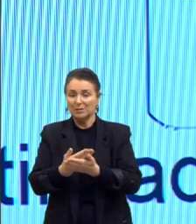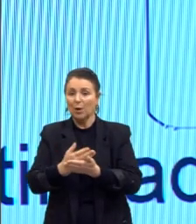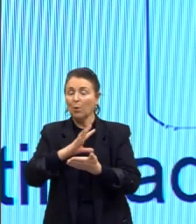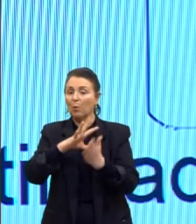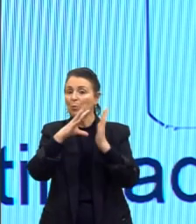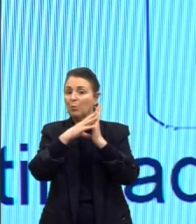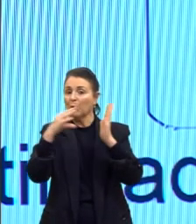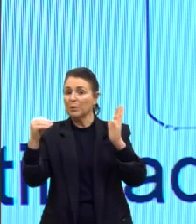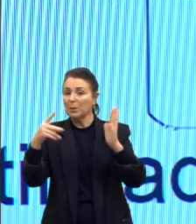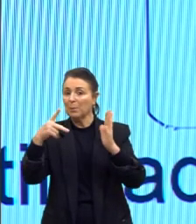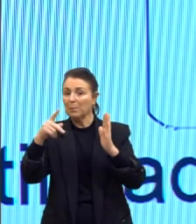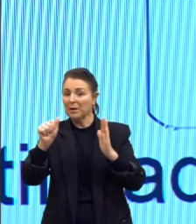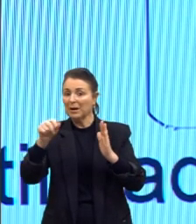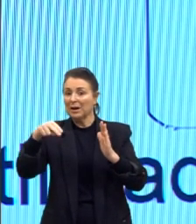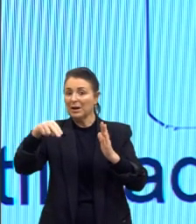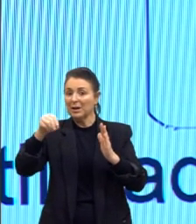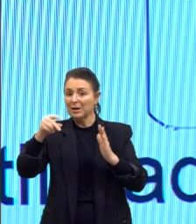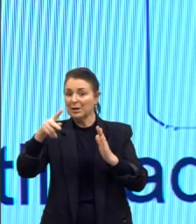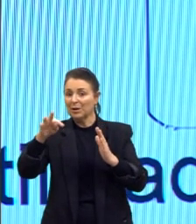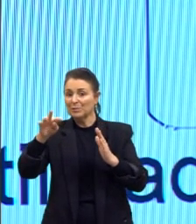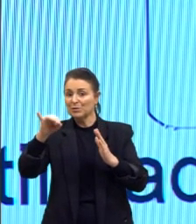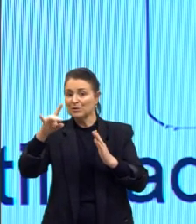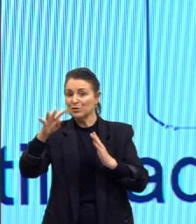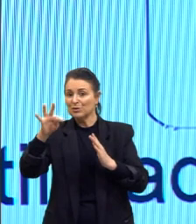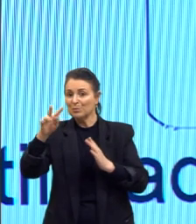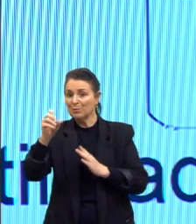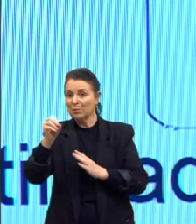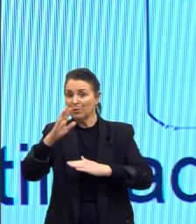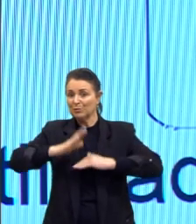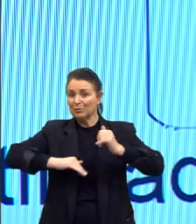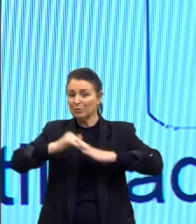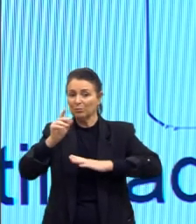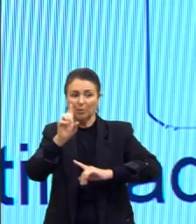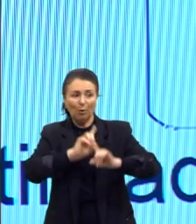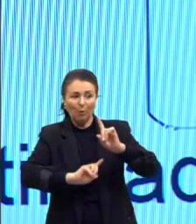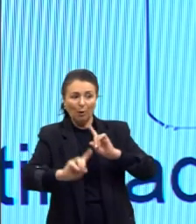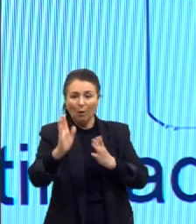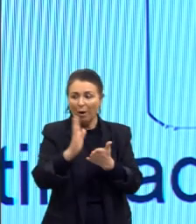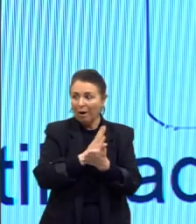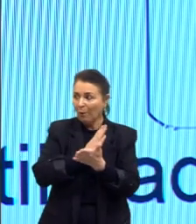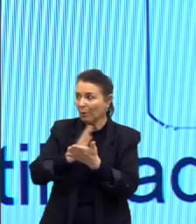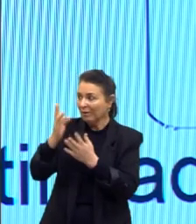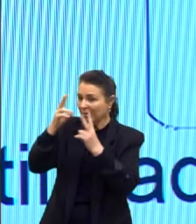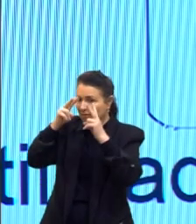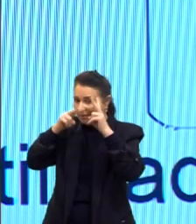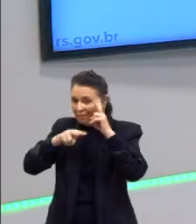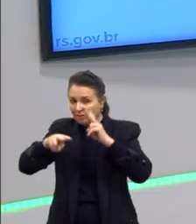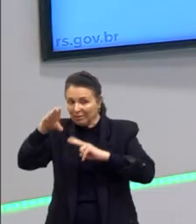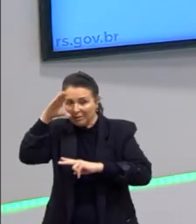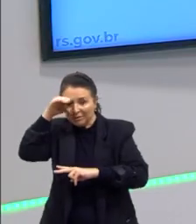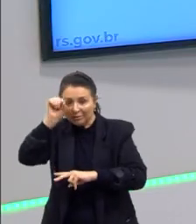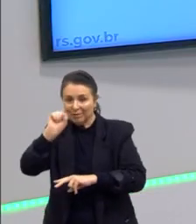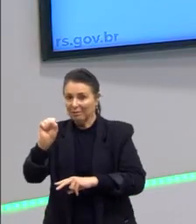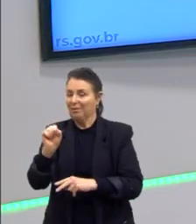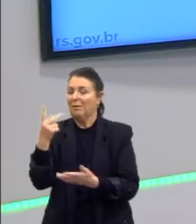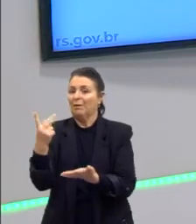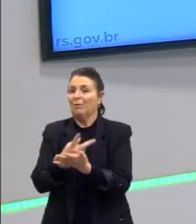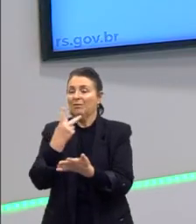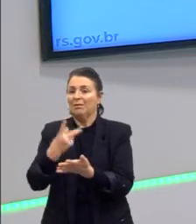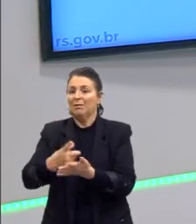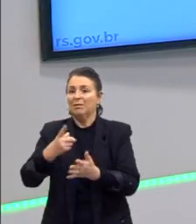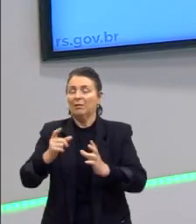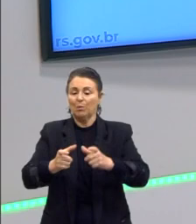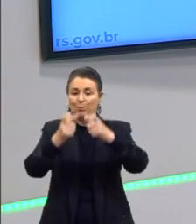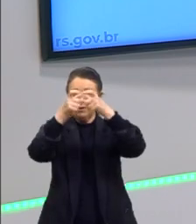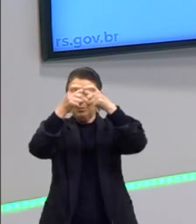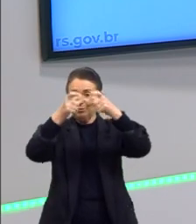de construção, onde alguém pode observar no corredor, todas as salas de aulas, o que está acontecendo. Aqui tem uma torre do